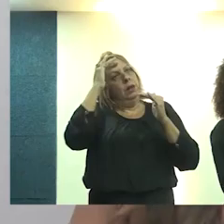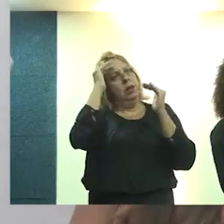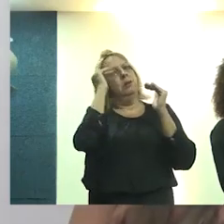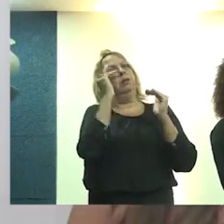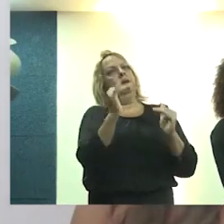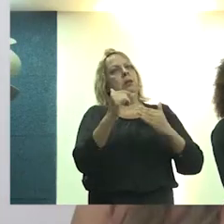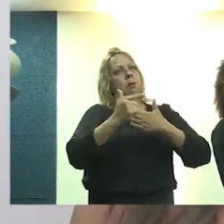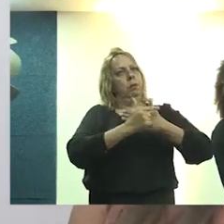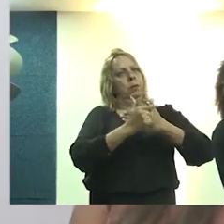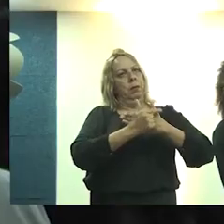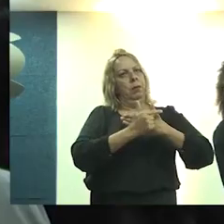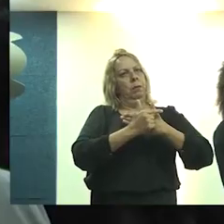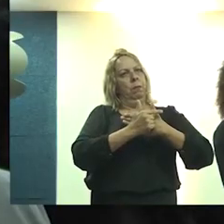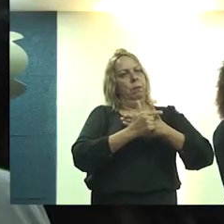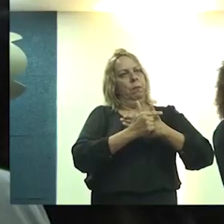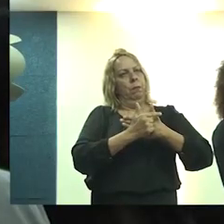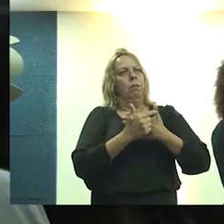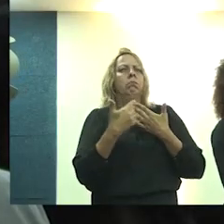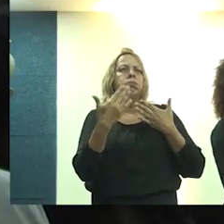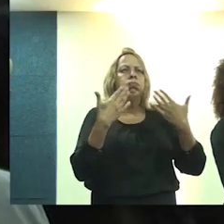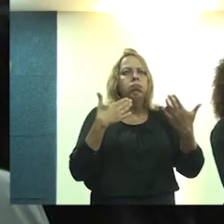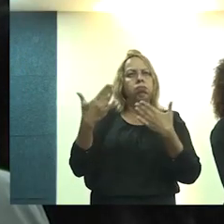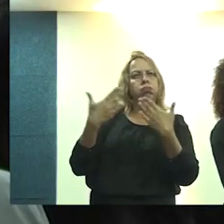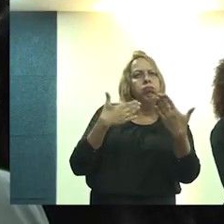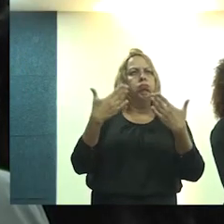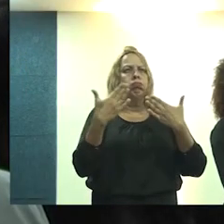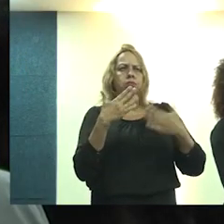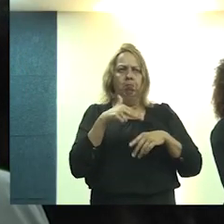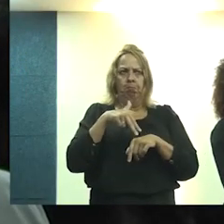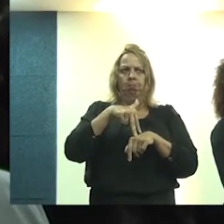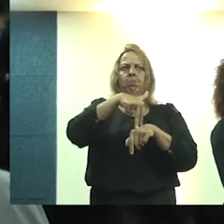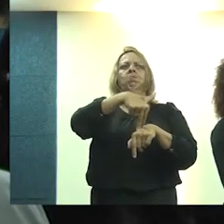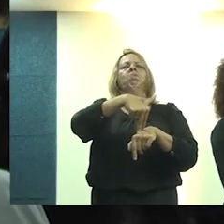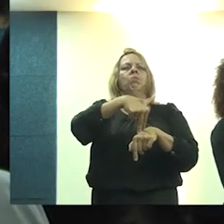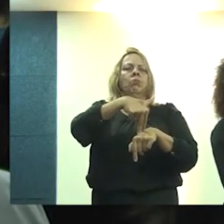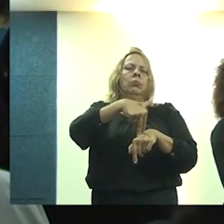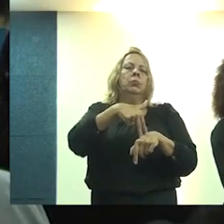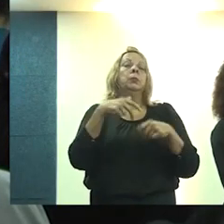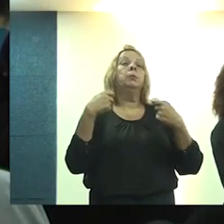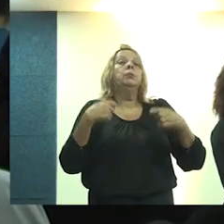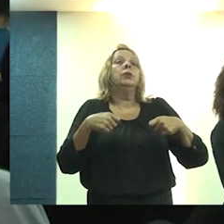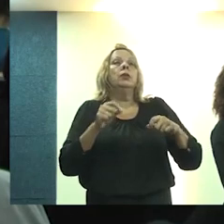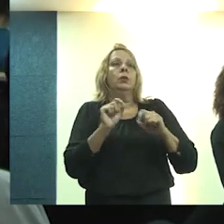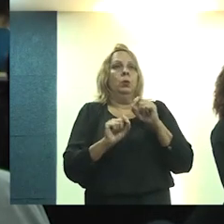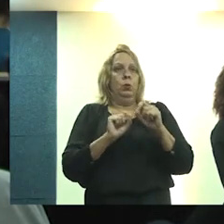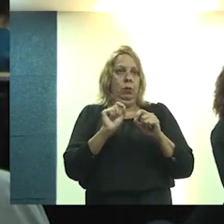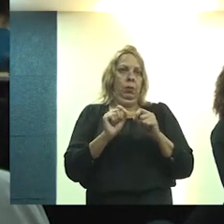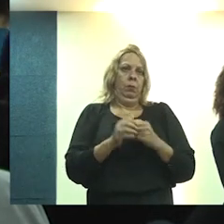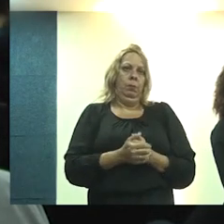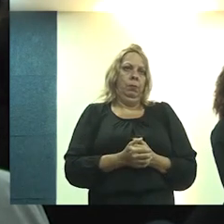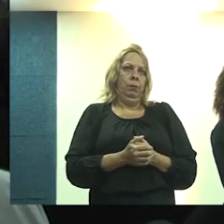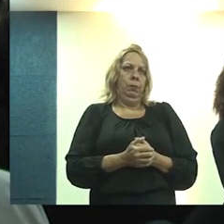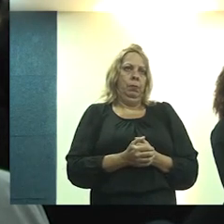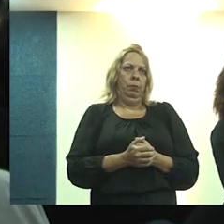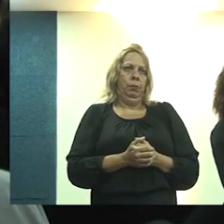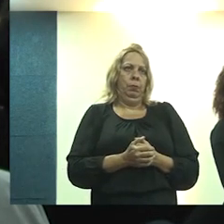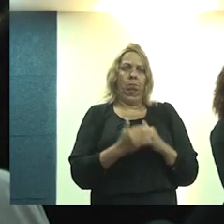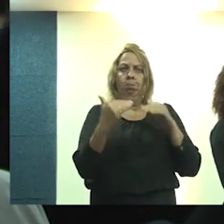respeitar o papel que tem o mercado, dialogar com altivez com o mercado, mas, sobretudo,